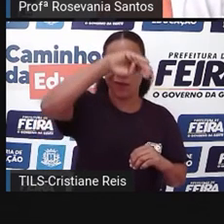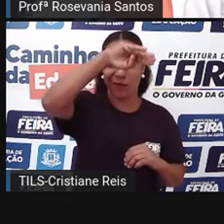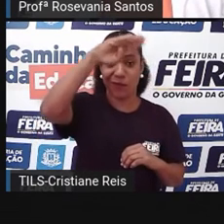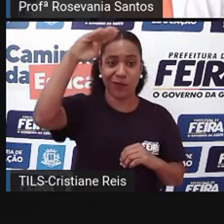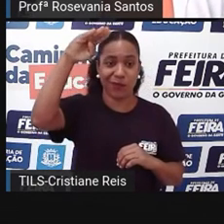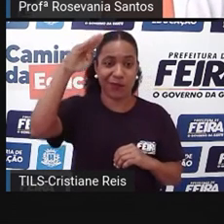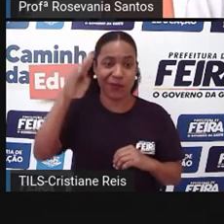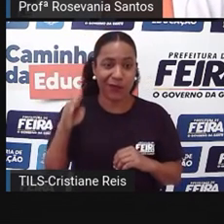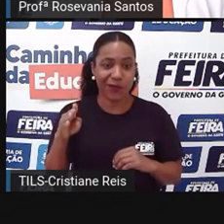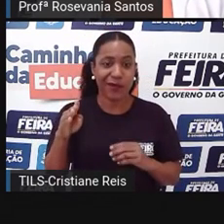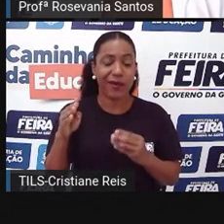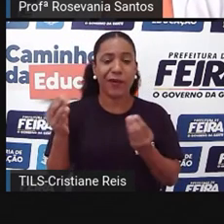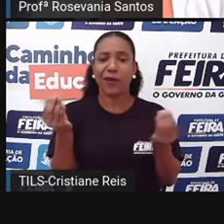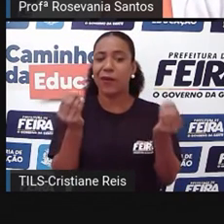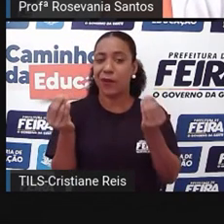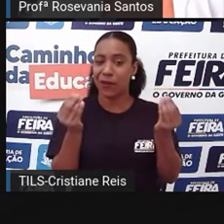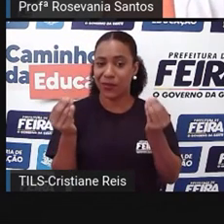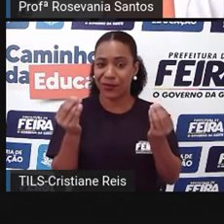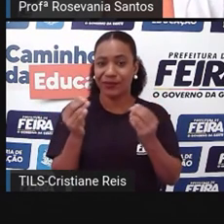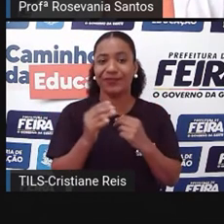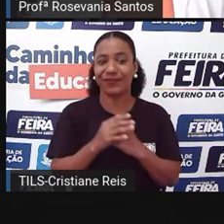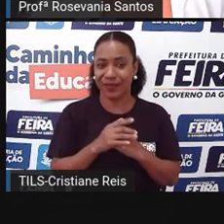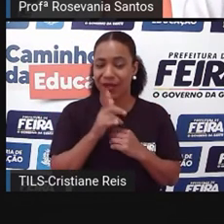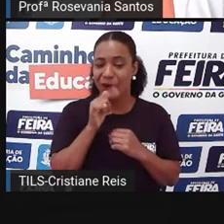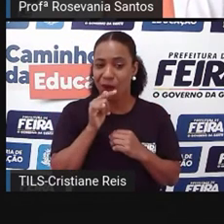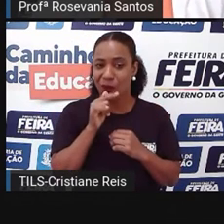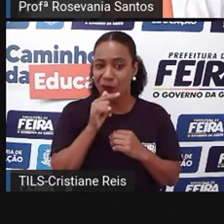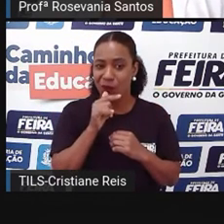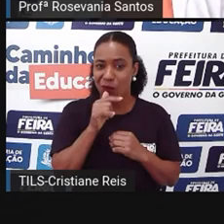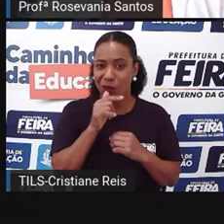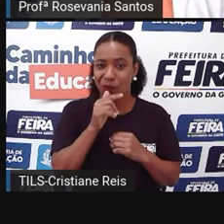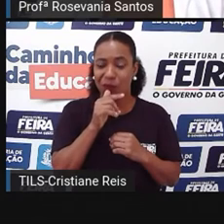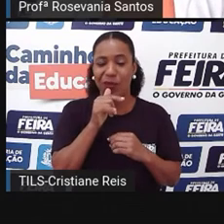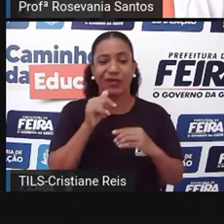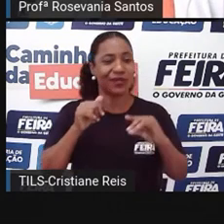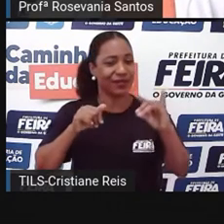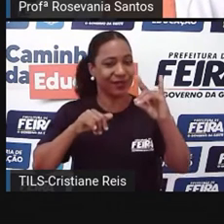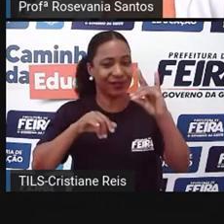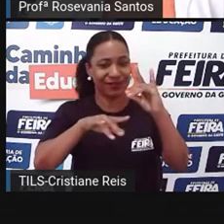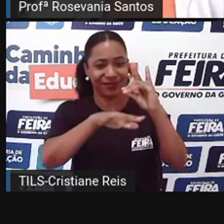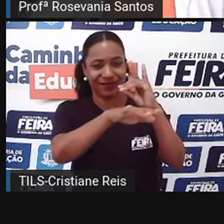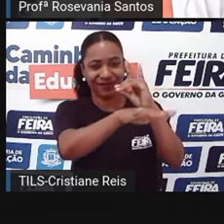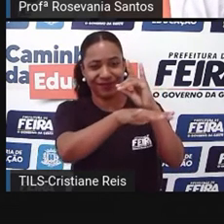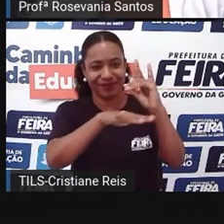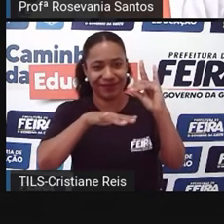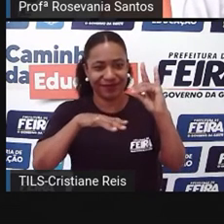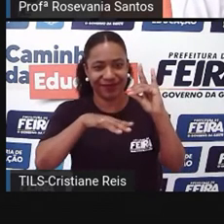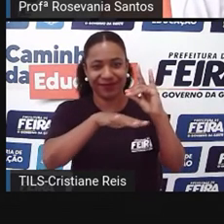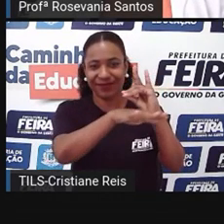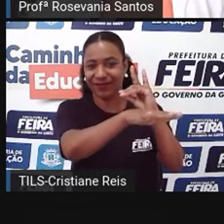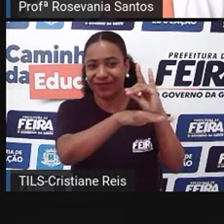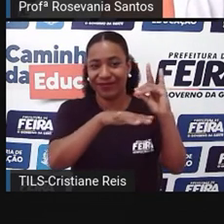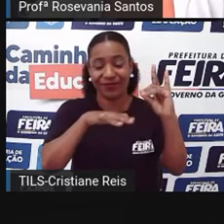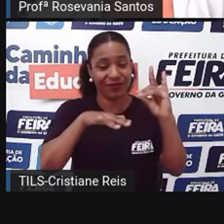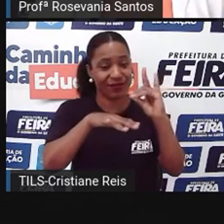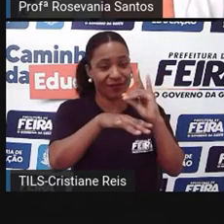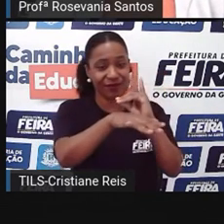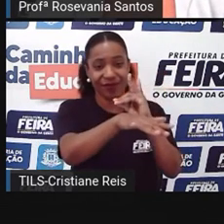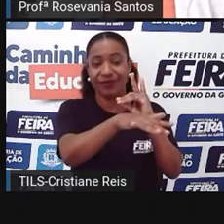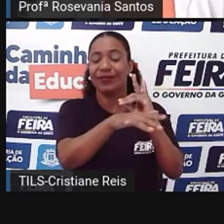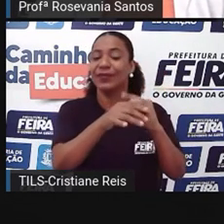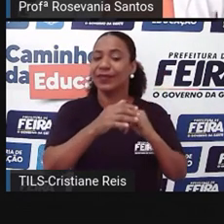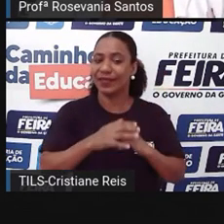planaltos, os rios, no caso, que é a junção desses dois elementos, né, a hidrografia com o relevo, vai